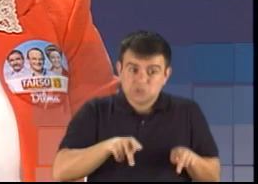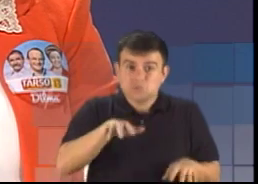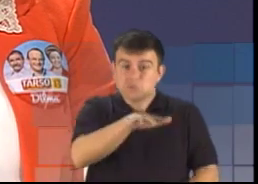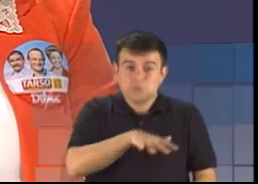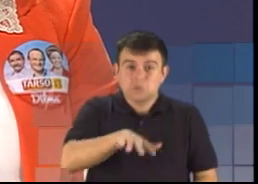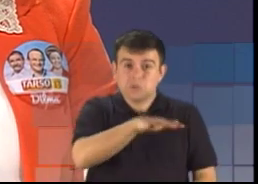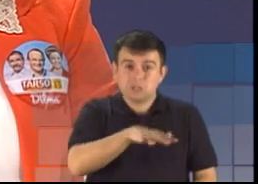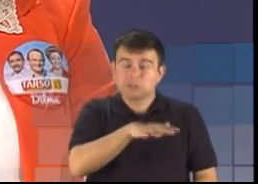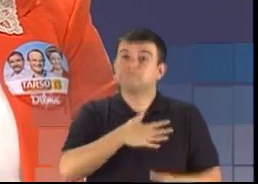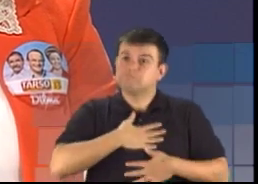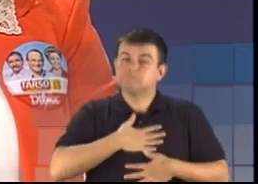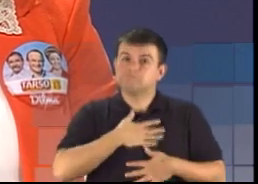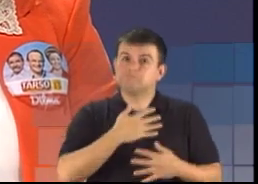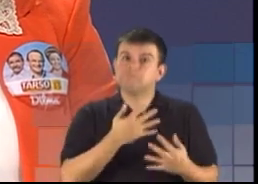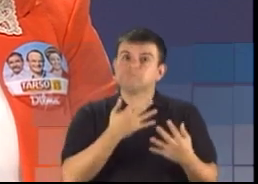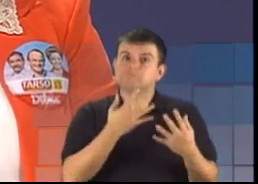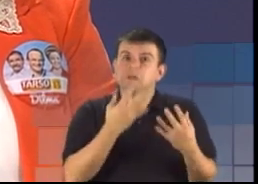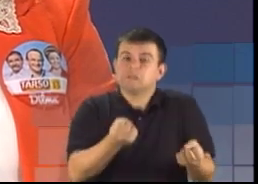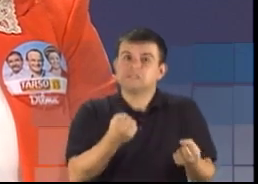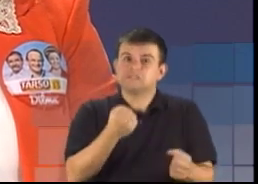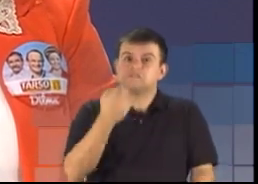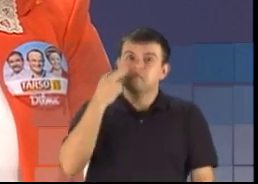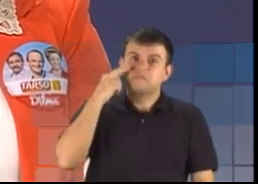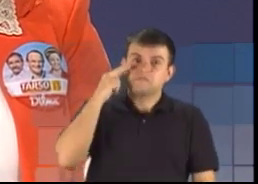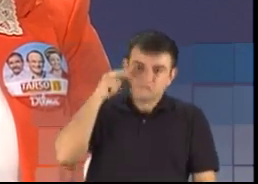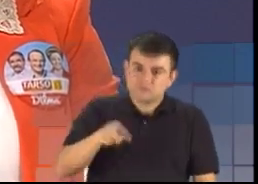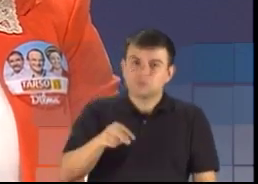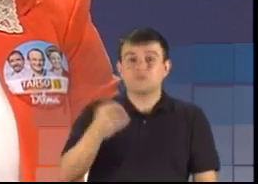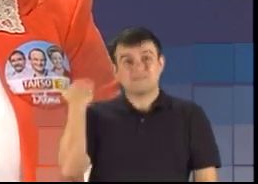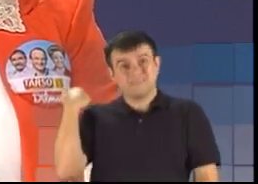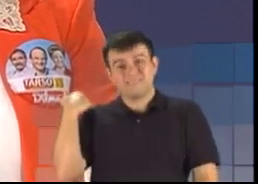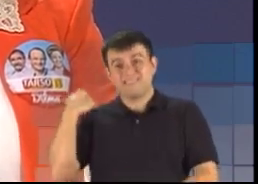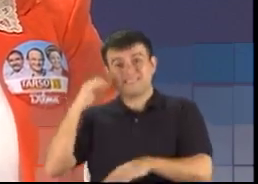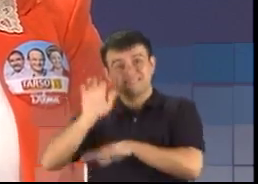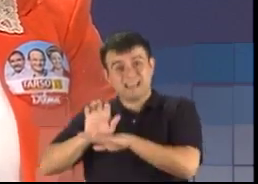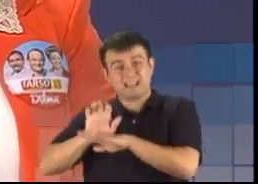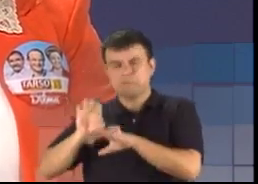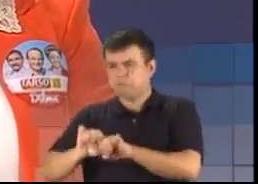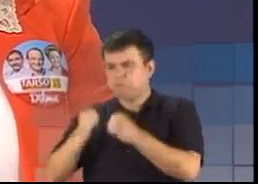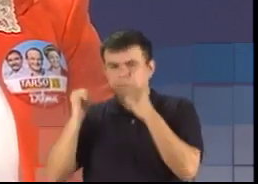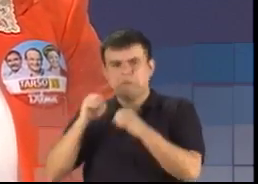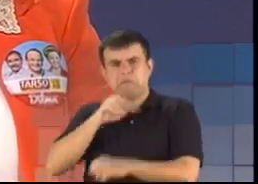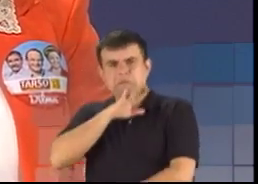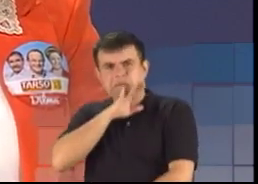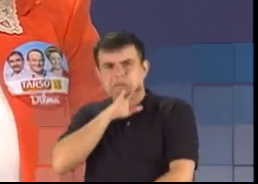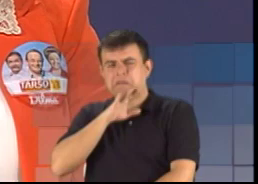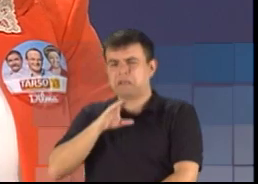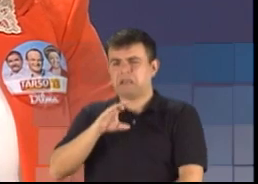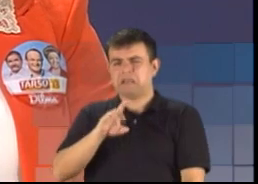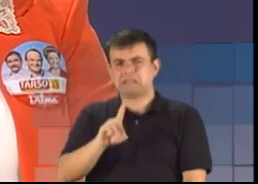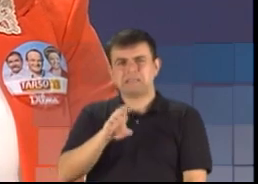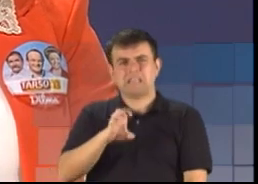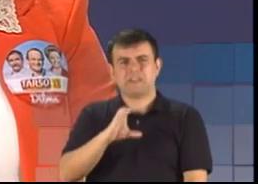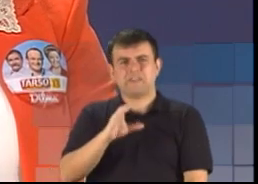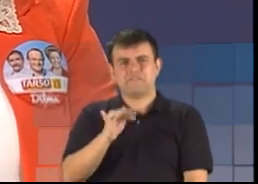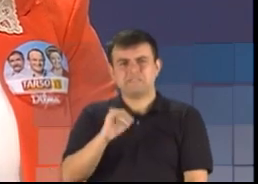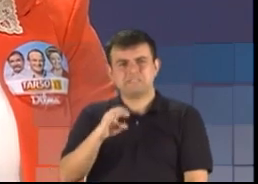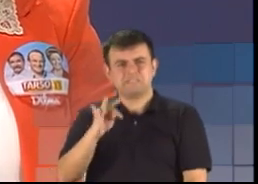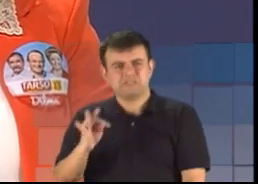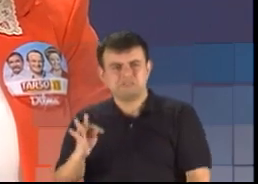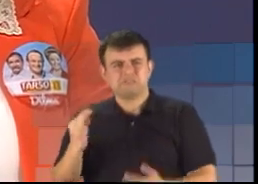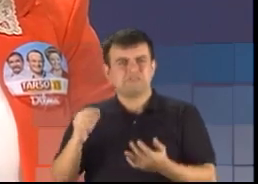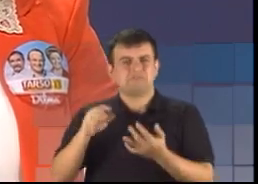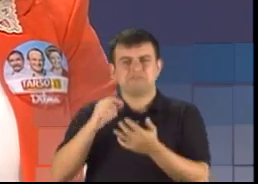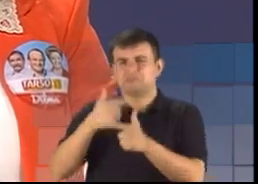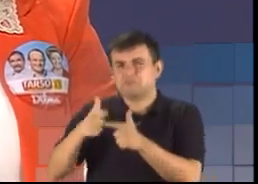estava na mais completa letargia, um Estado quebrado, um Estado do déficit zero, que não investia em nada. Nós